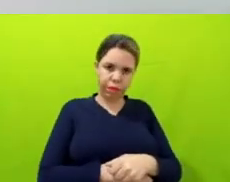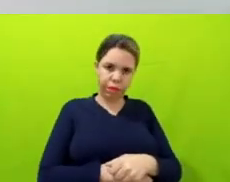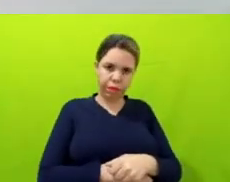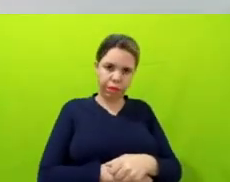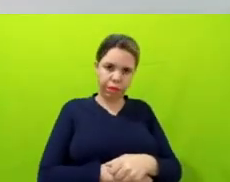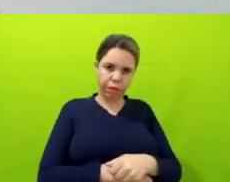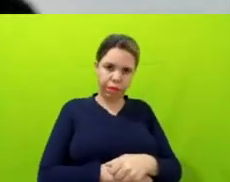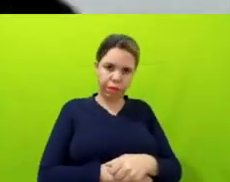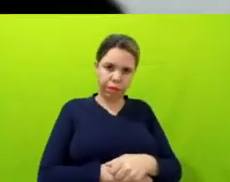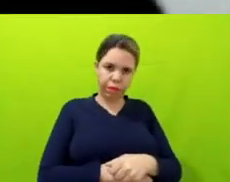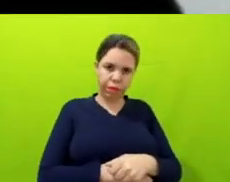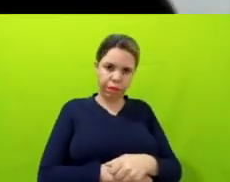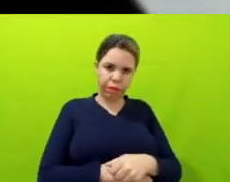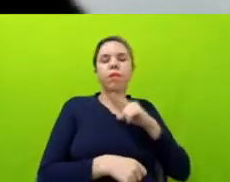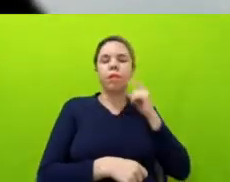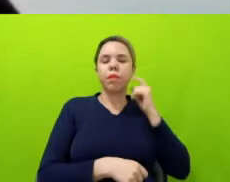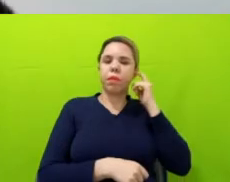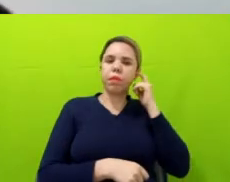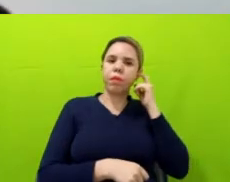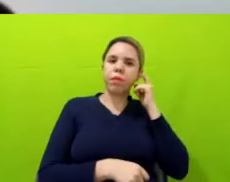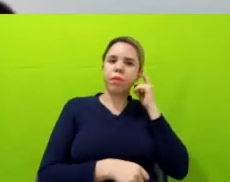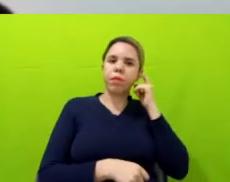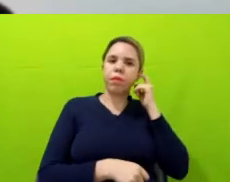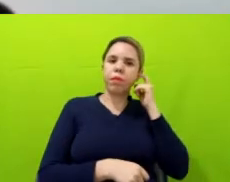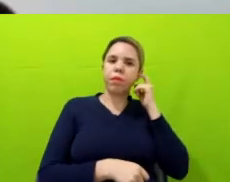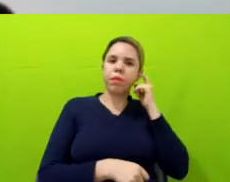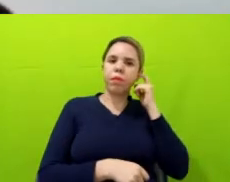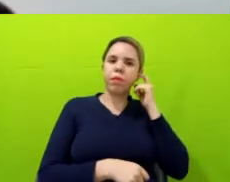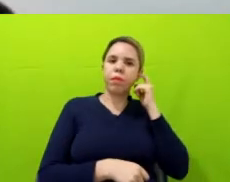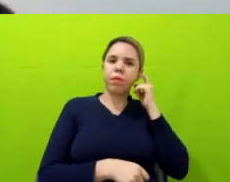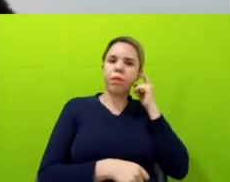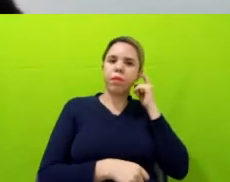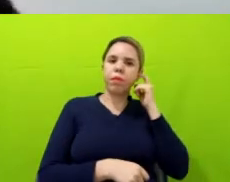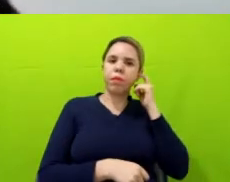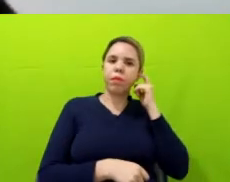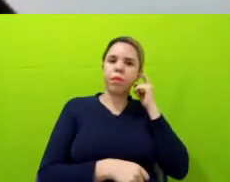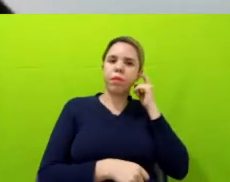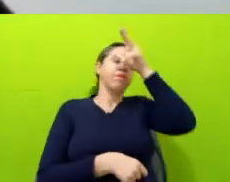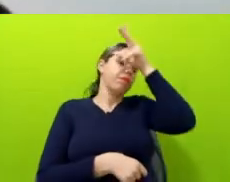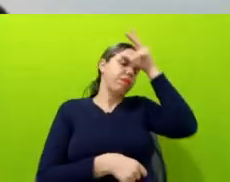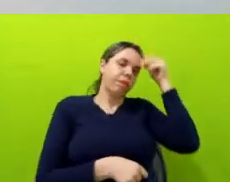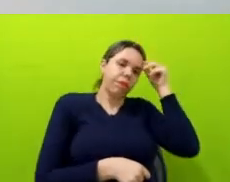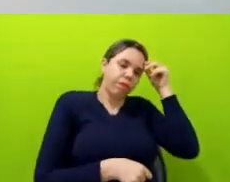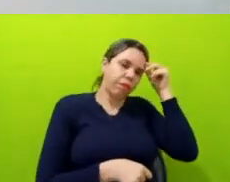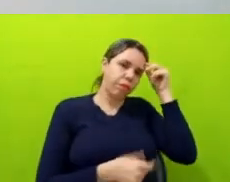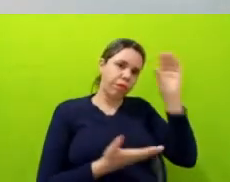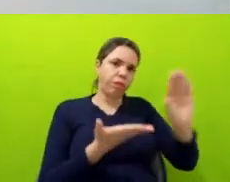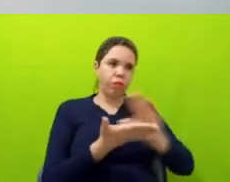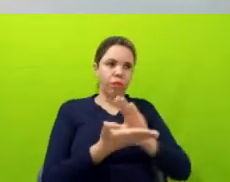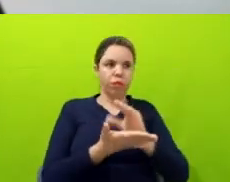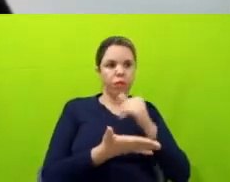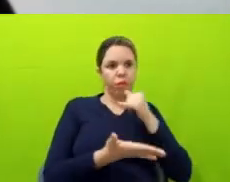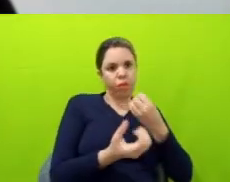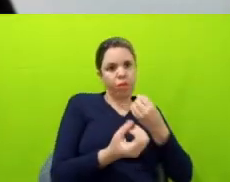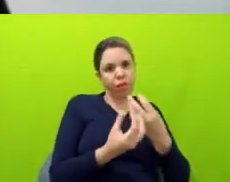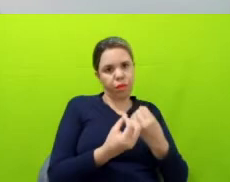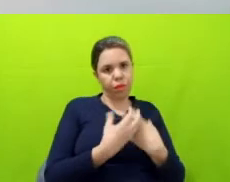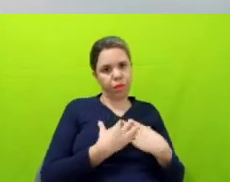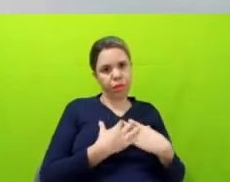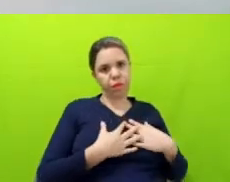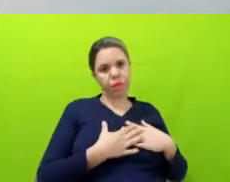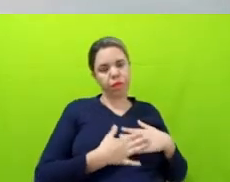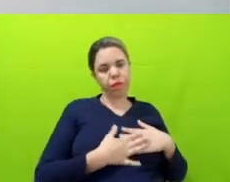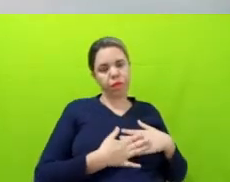que é um crédito público, e essas informações são agregadas, então você não consegue entender se o dinheiro